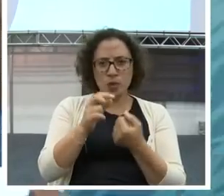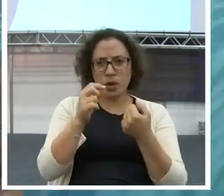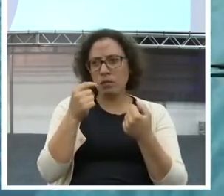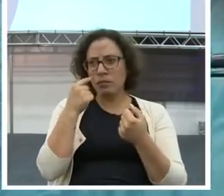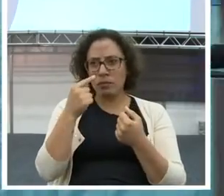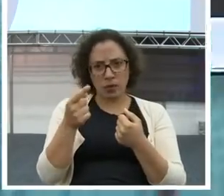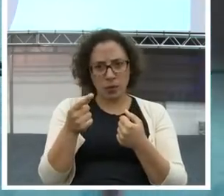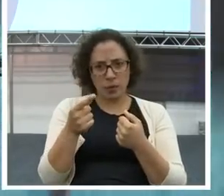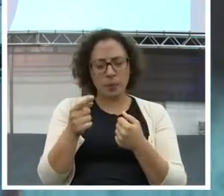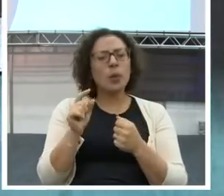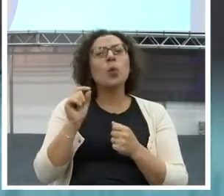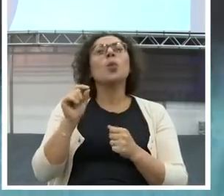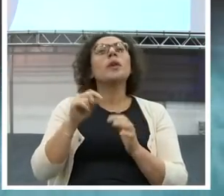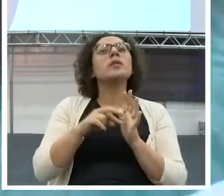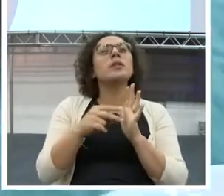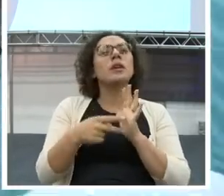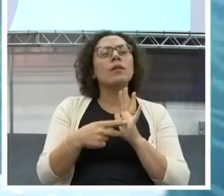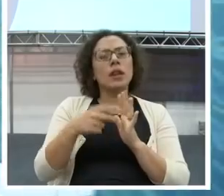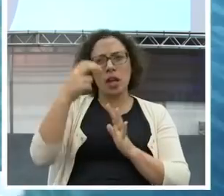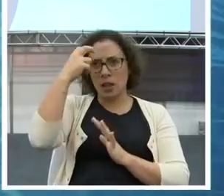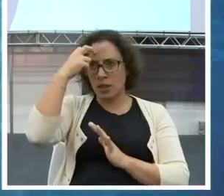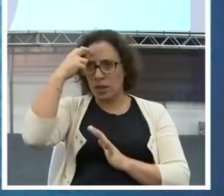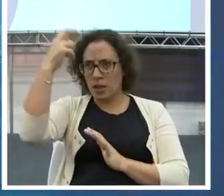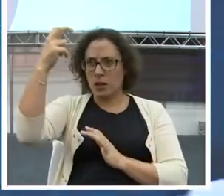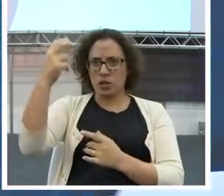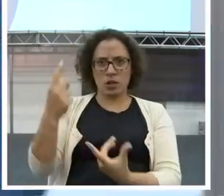O que é inteligência financeira para você?